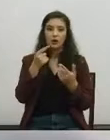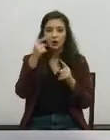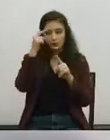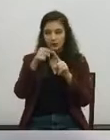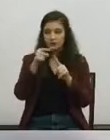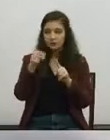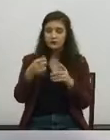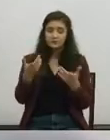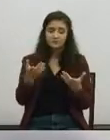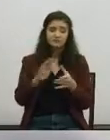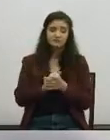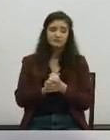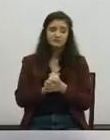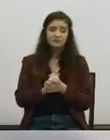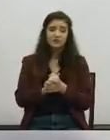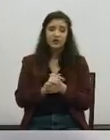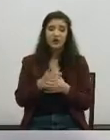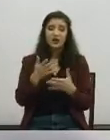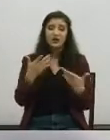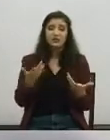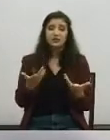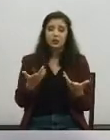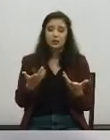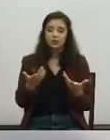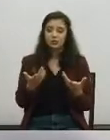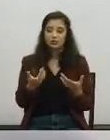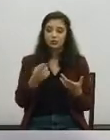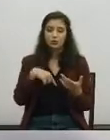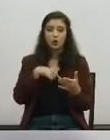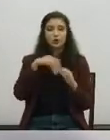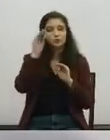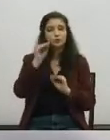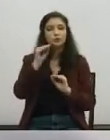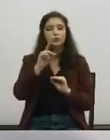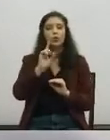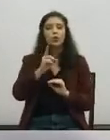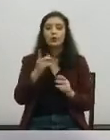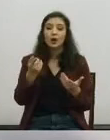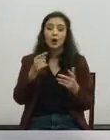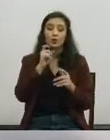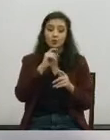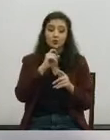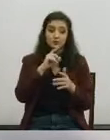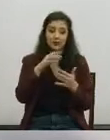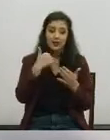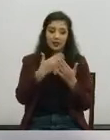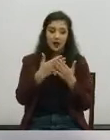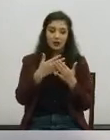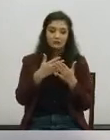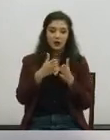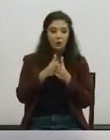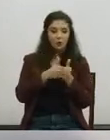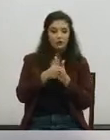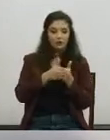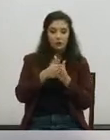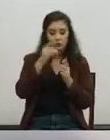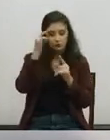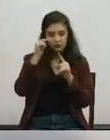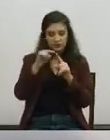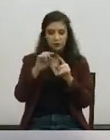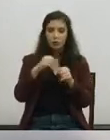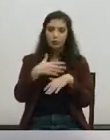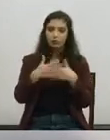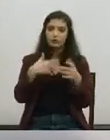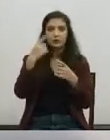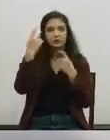propósito. Portanto, o que é que nós recomendamos? Que esta oportunidade seja aproveitada para que iniciemos